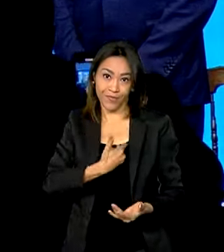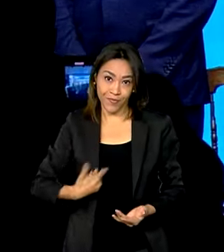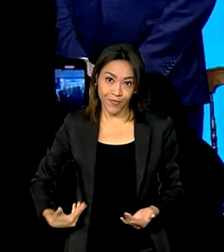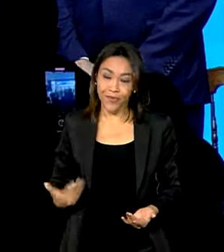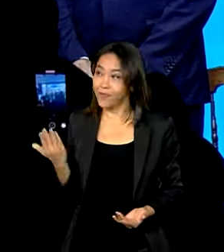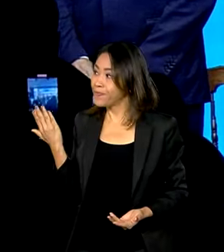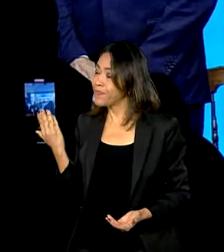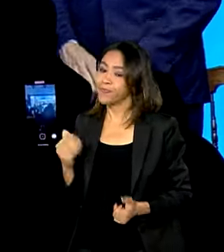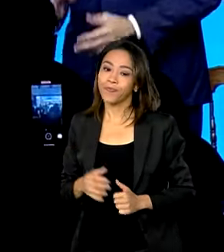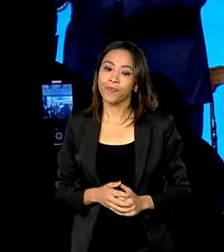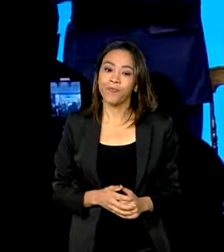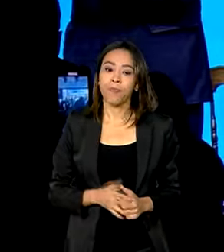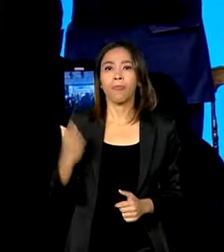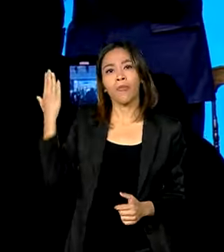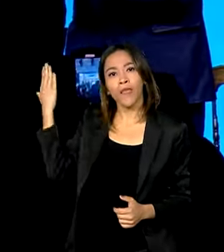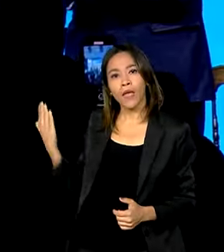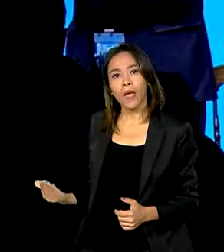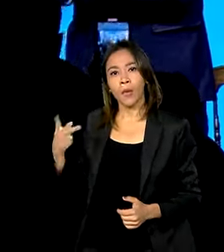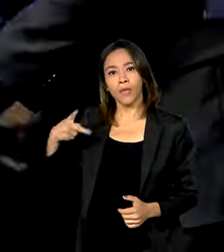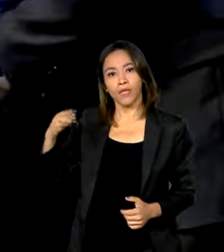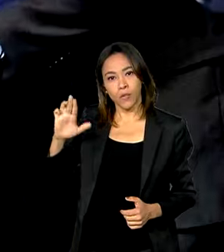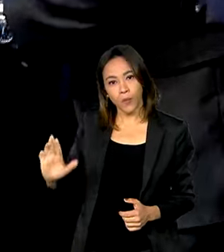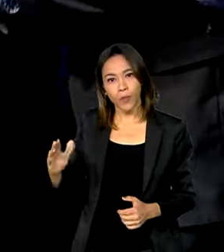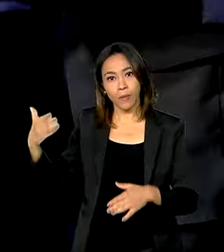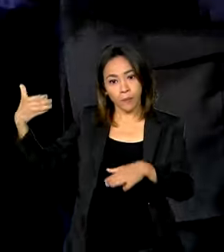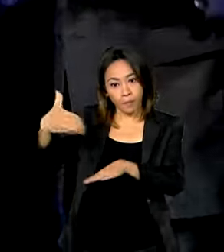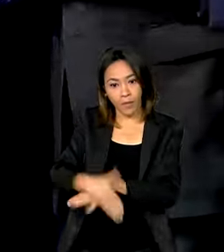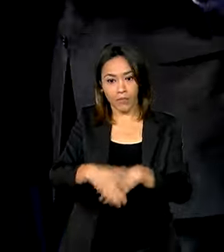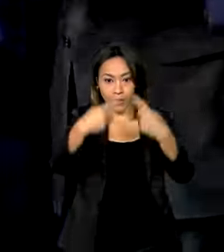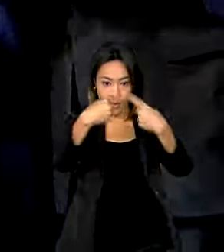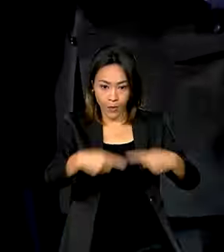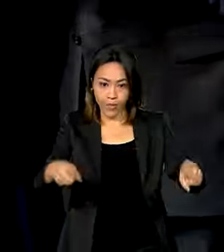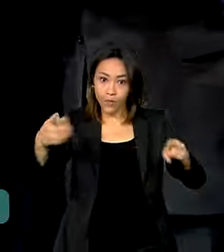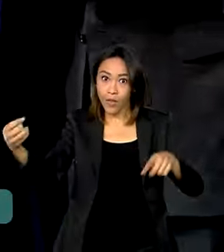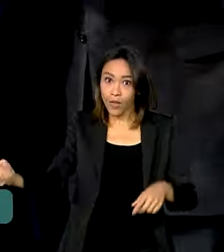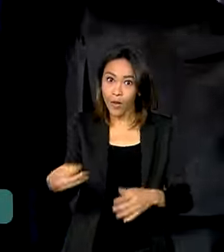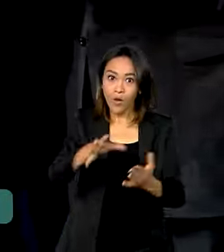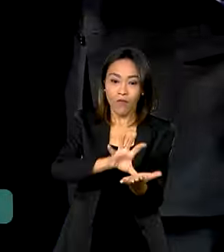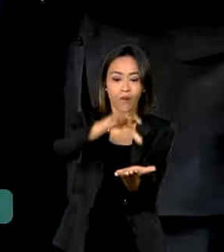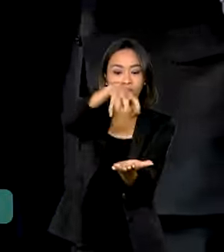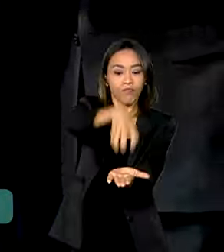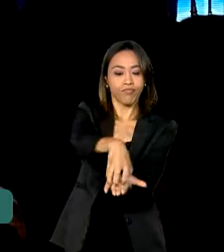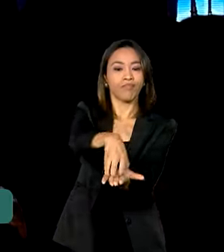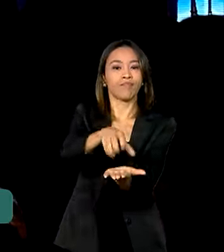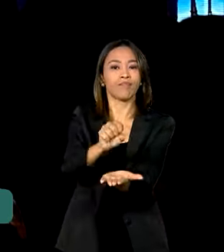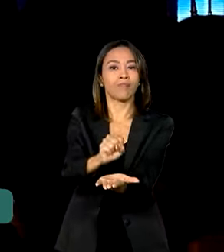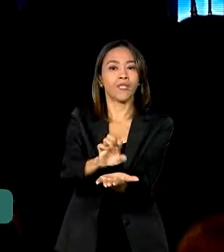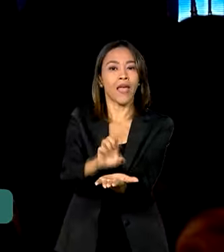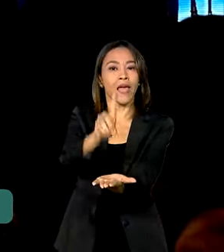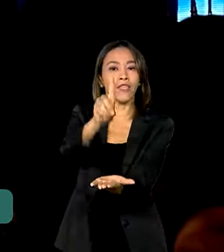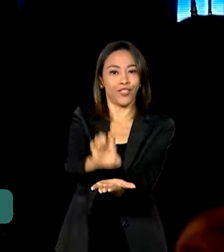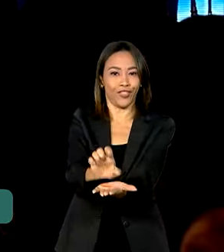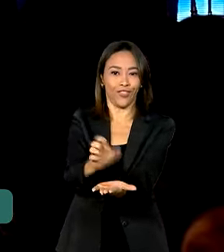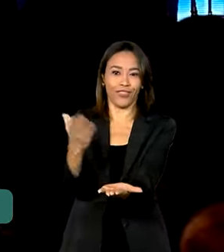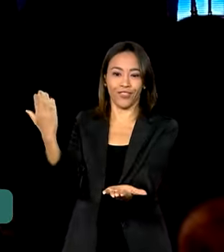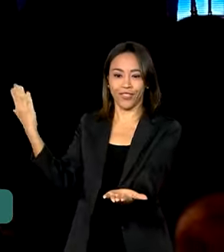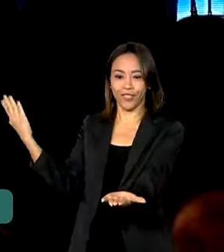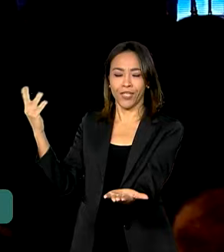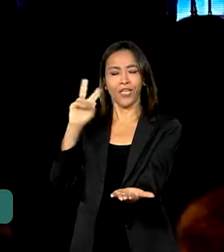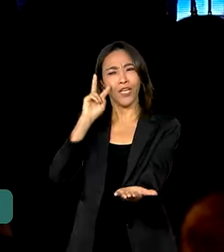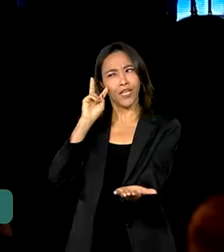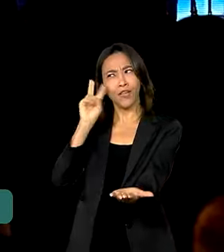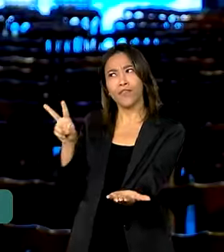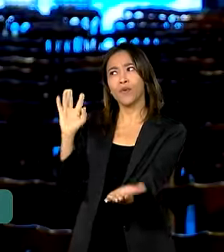O presidente Lula participou da inauguração da nova sede da Anfávia ao lado de ministros e ouviu um